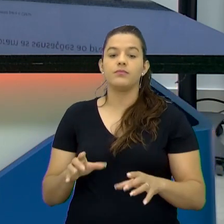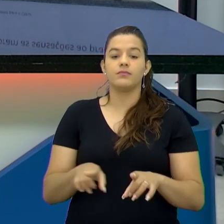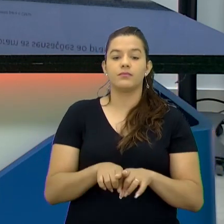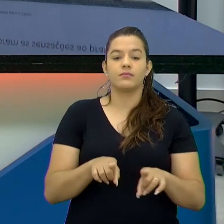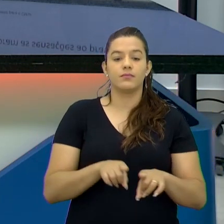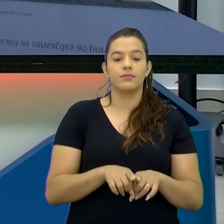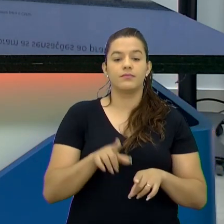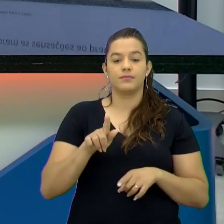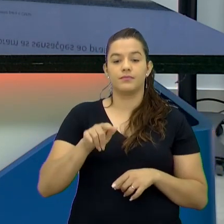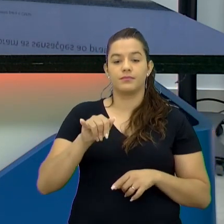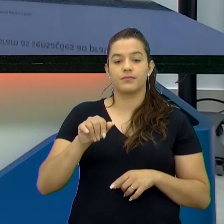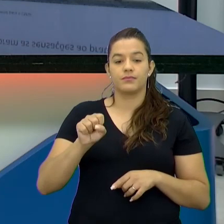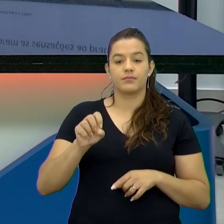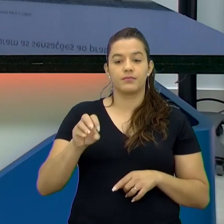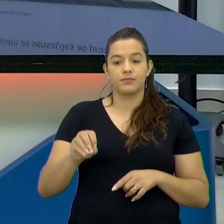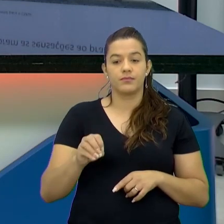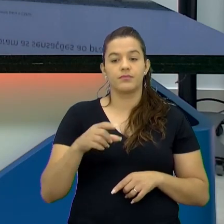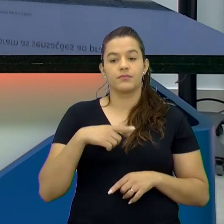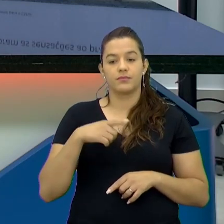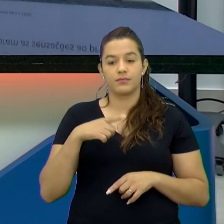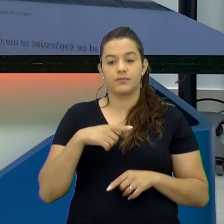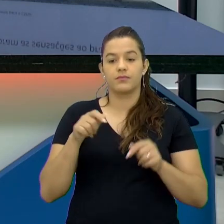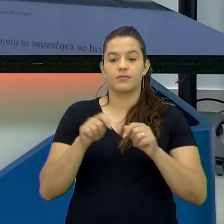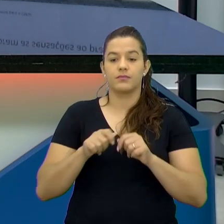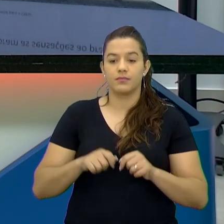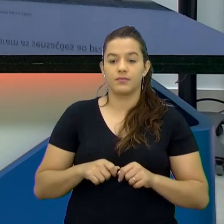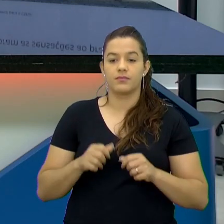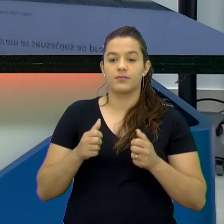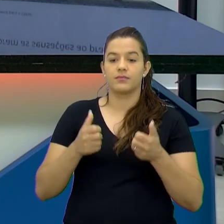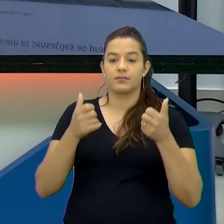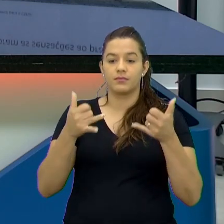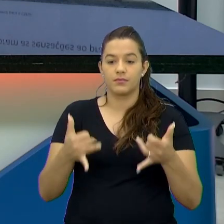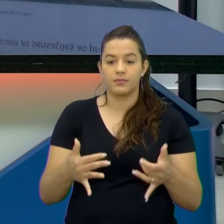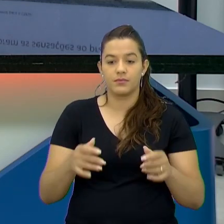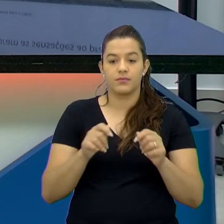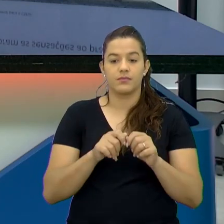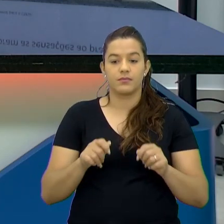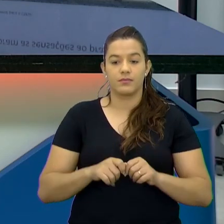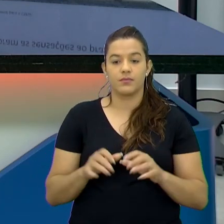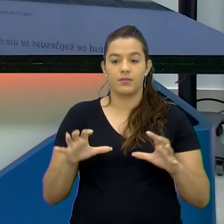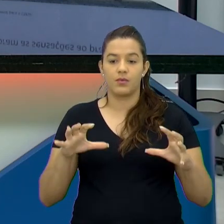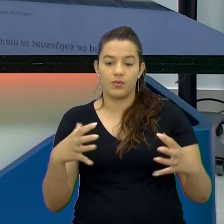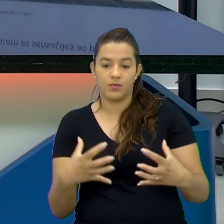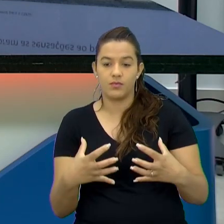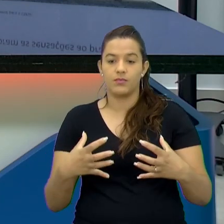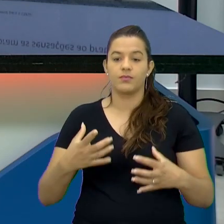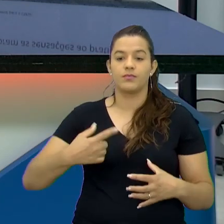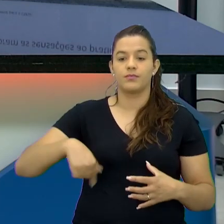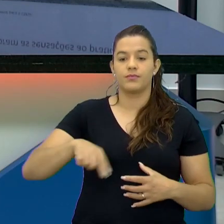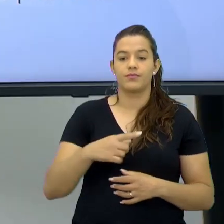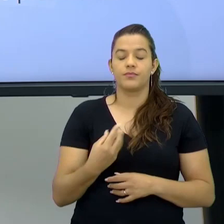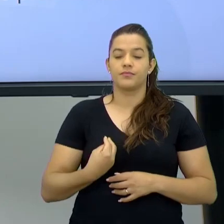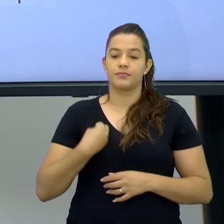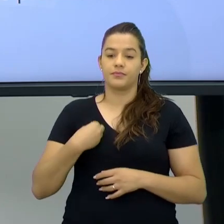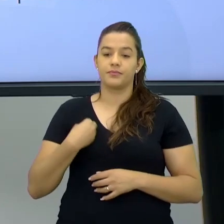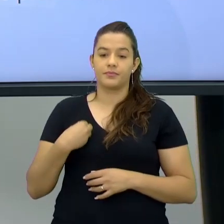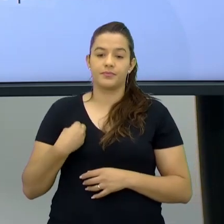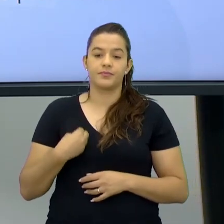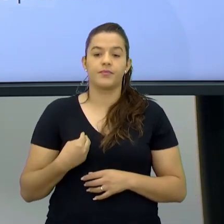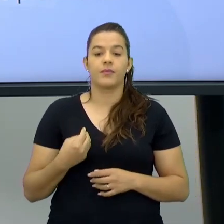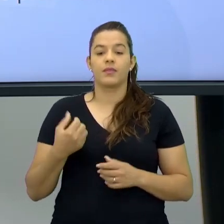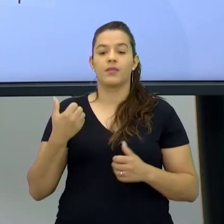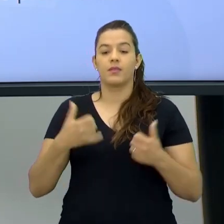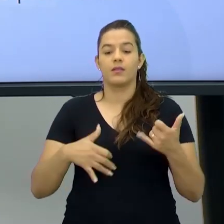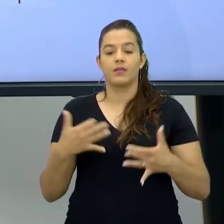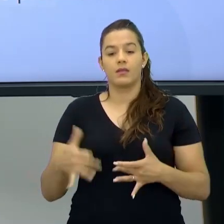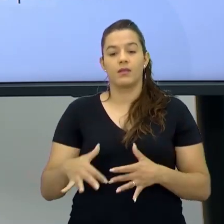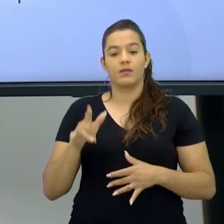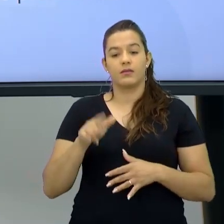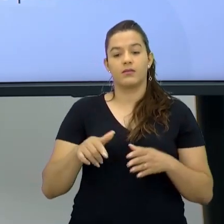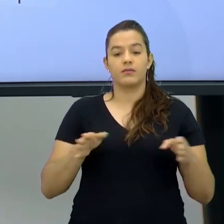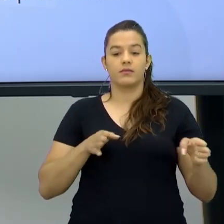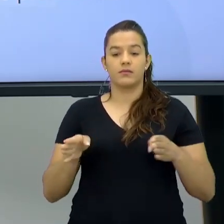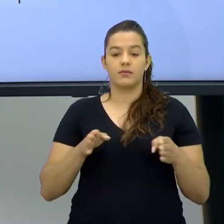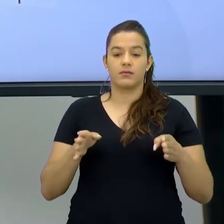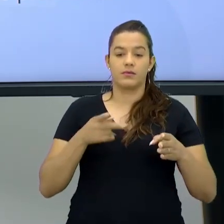fez